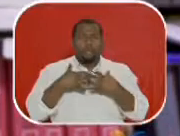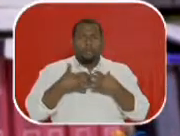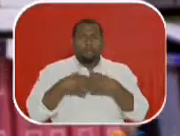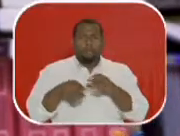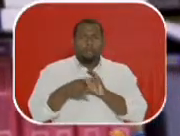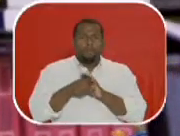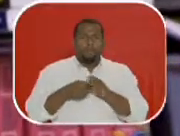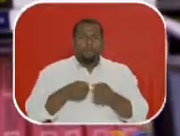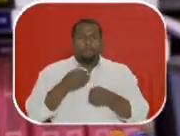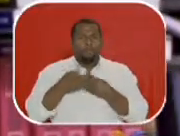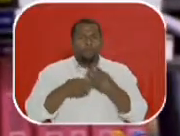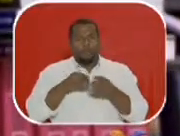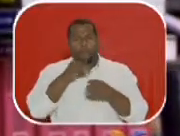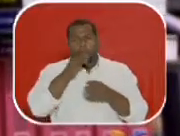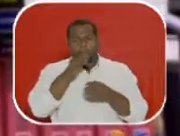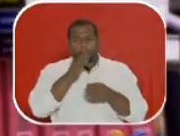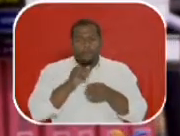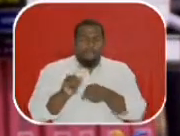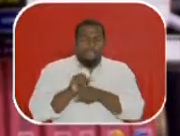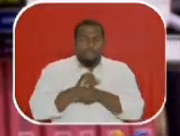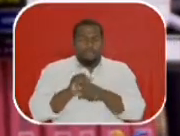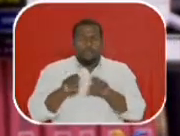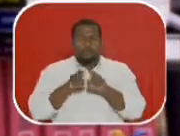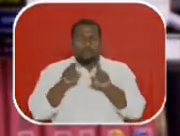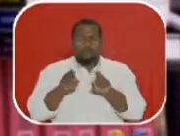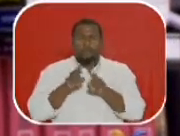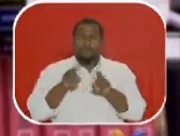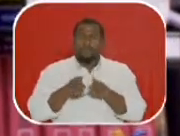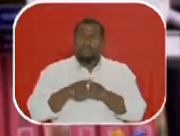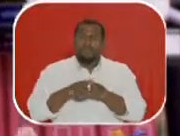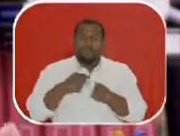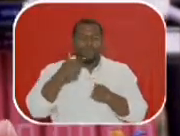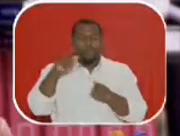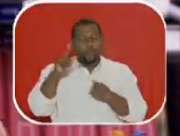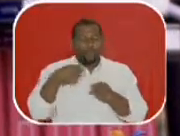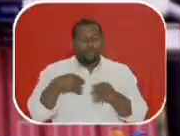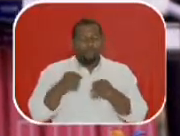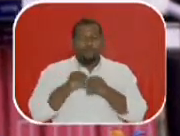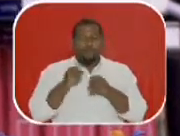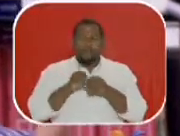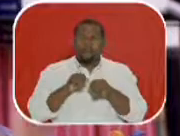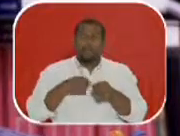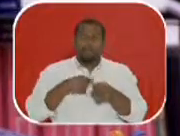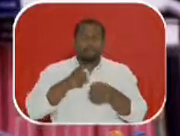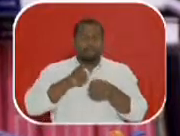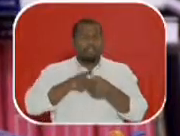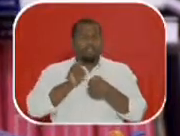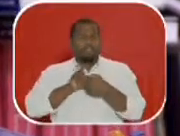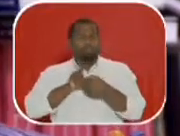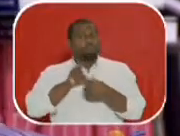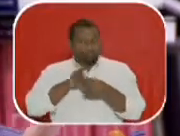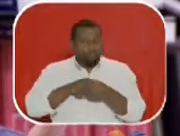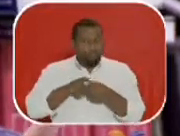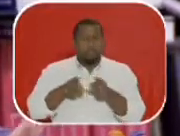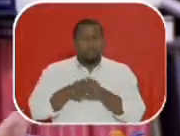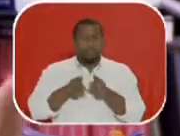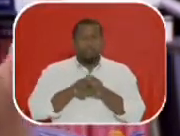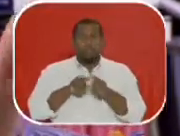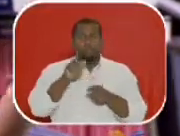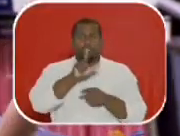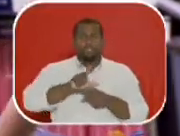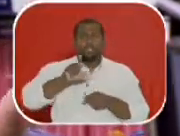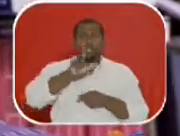de simulação, os computadores, etc., também é outra bobagem. Que não ser dependente da literatura